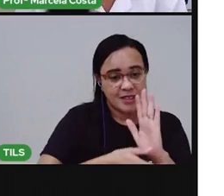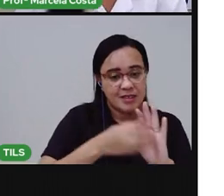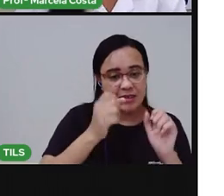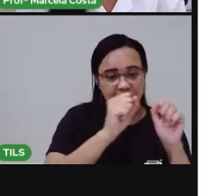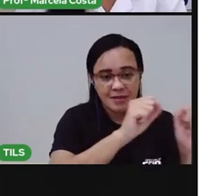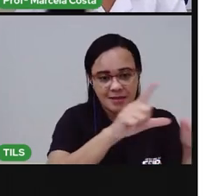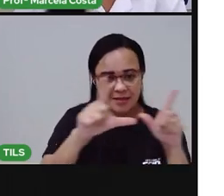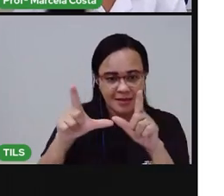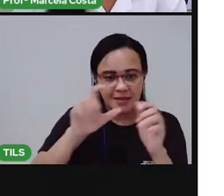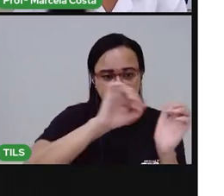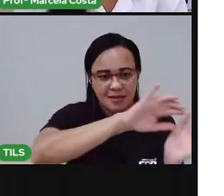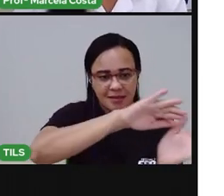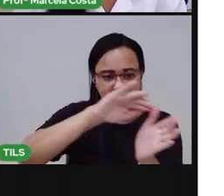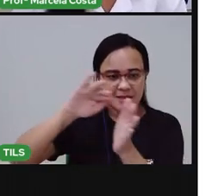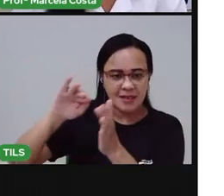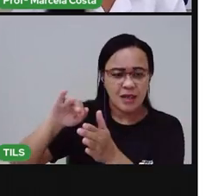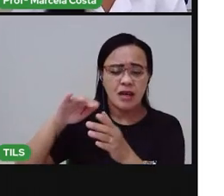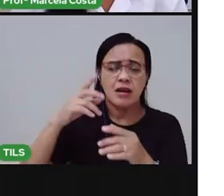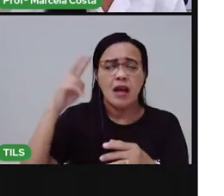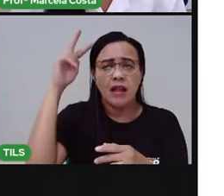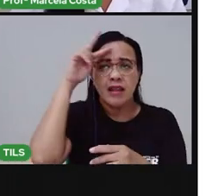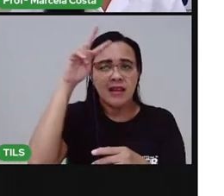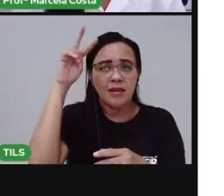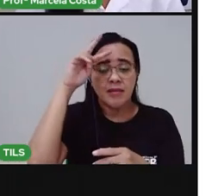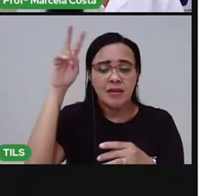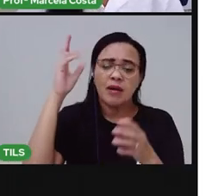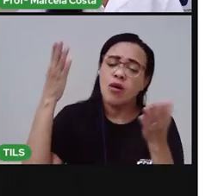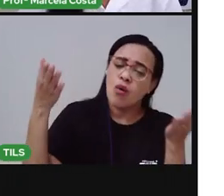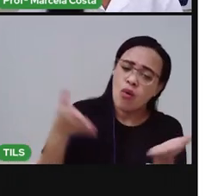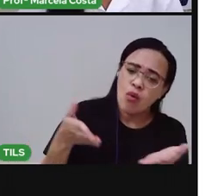relembrar com vocês o que a gente viu na aula de hoje.